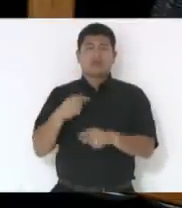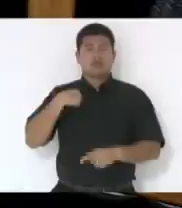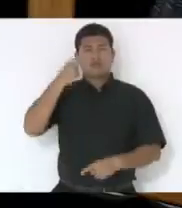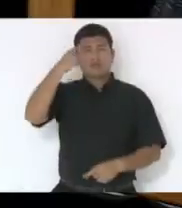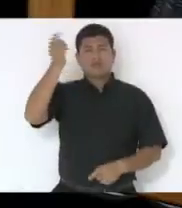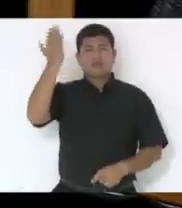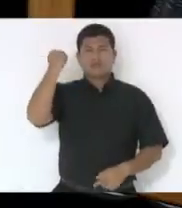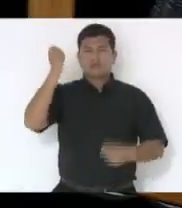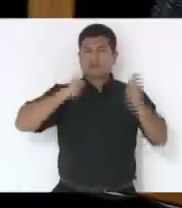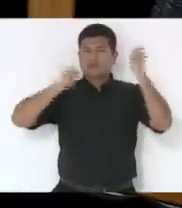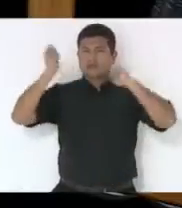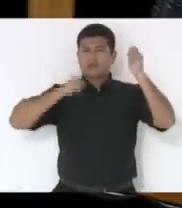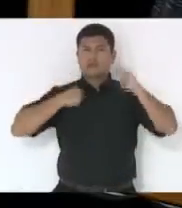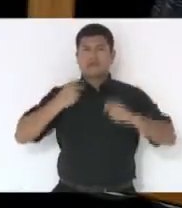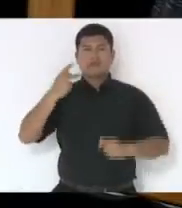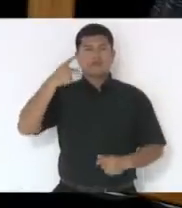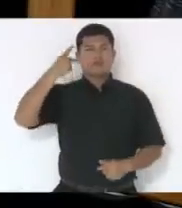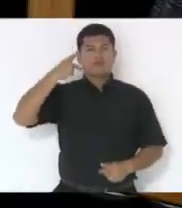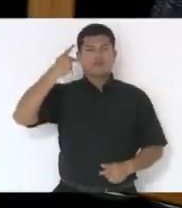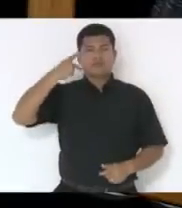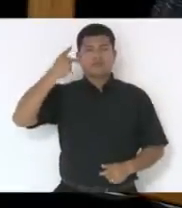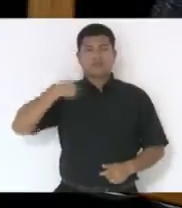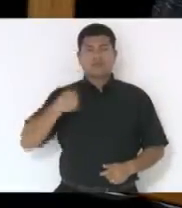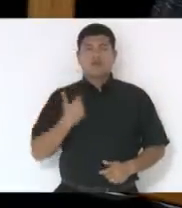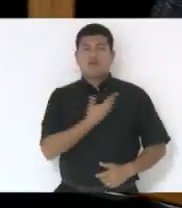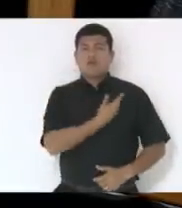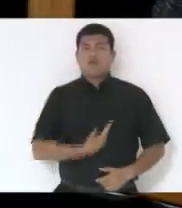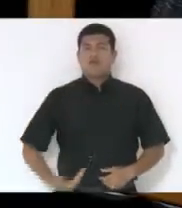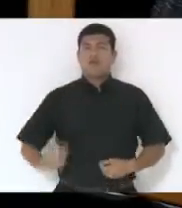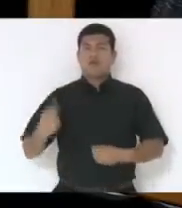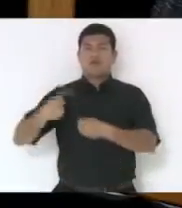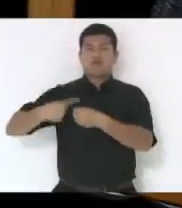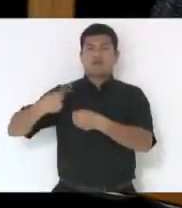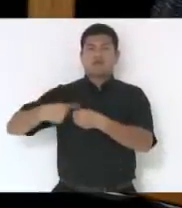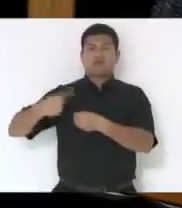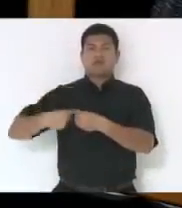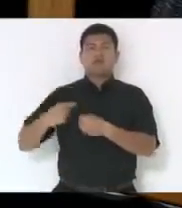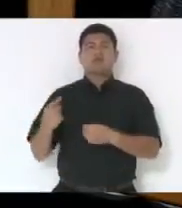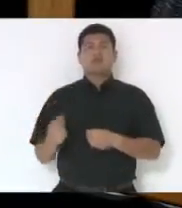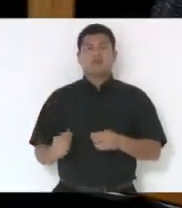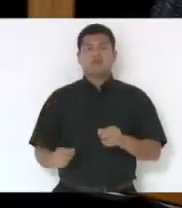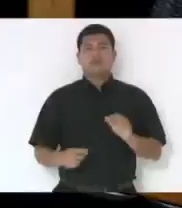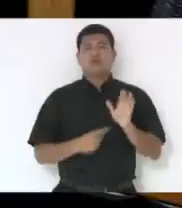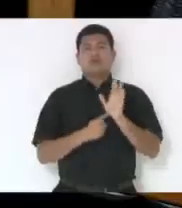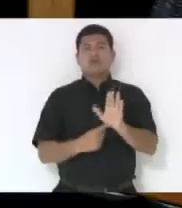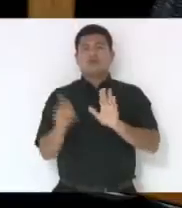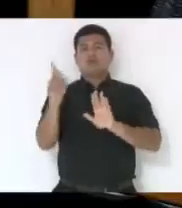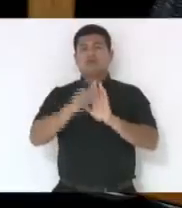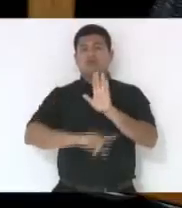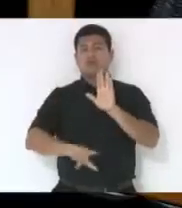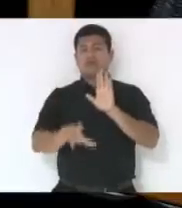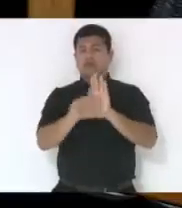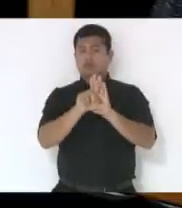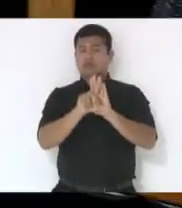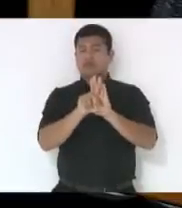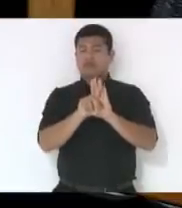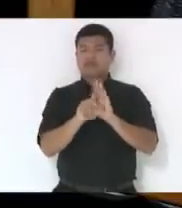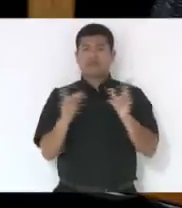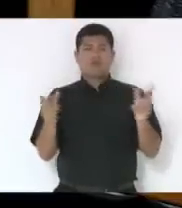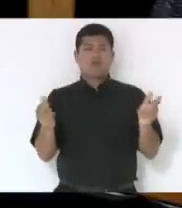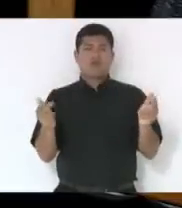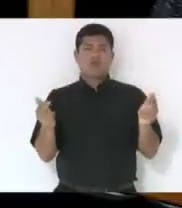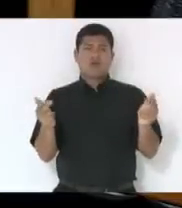quando eu era vereador, do estado de Pavan. O governo municipal também apresentou um projeto dessa natureza. Nada mais é do que